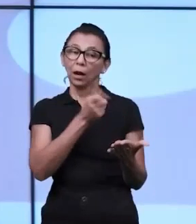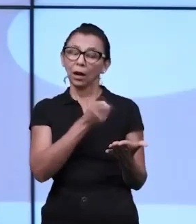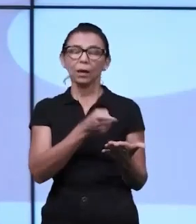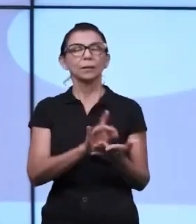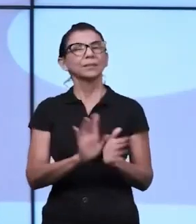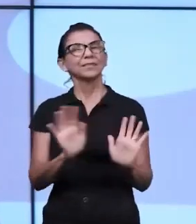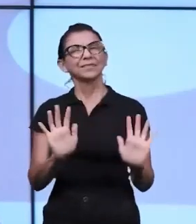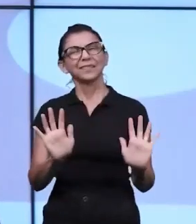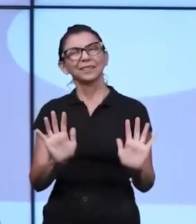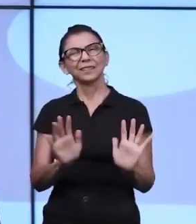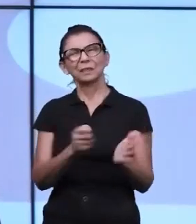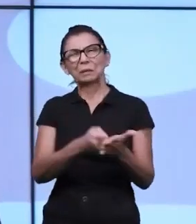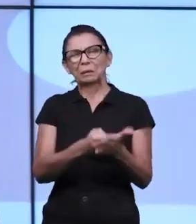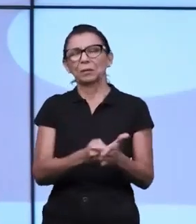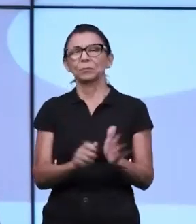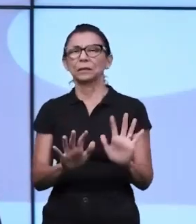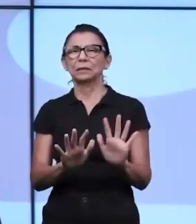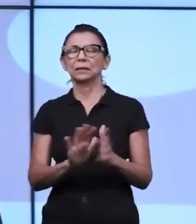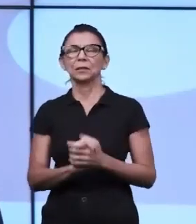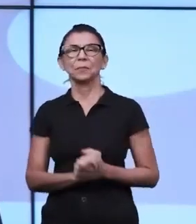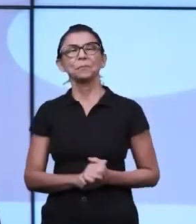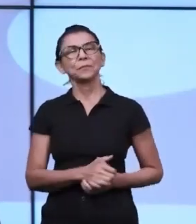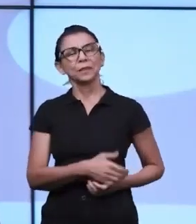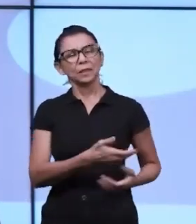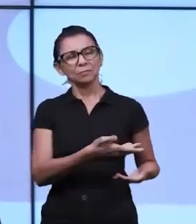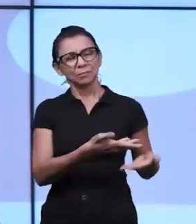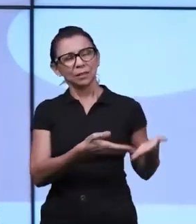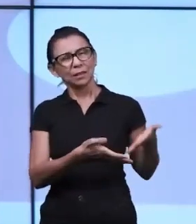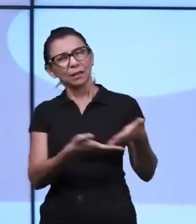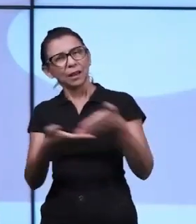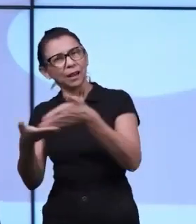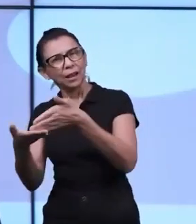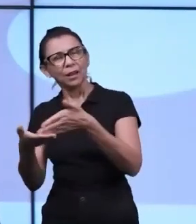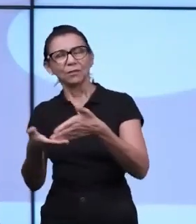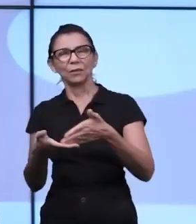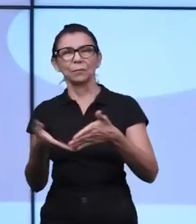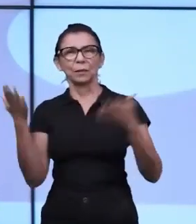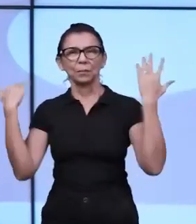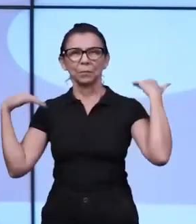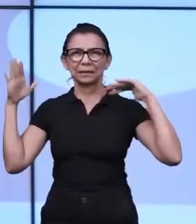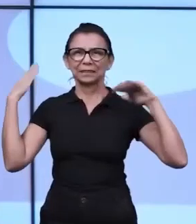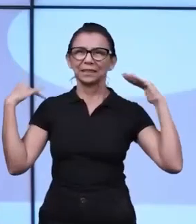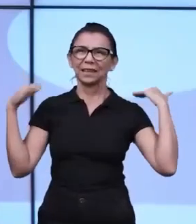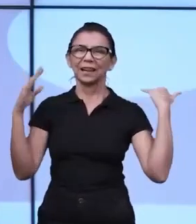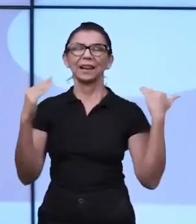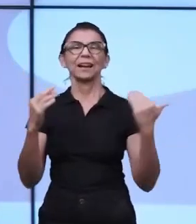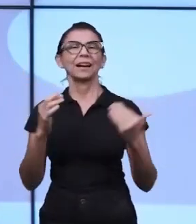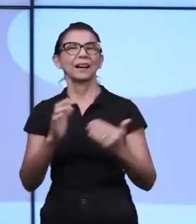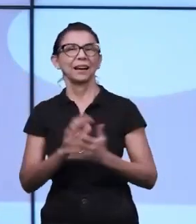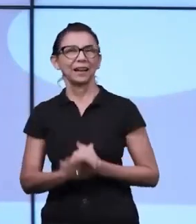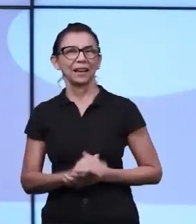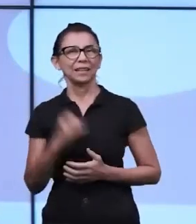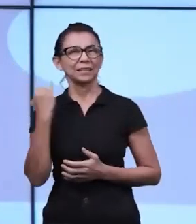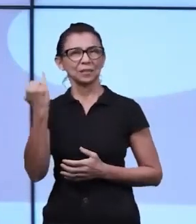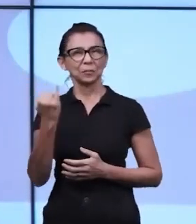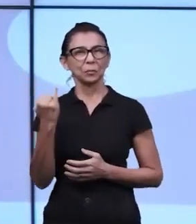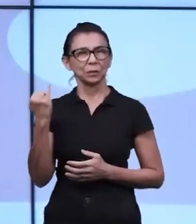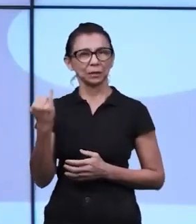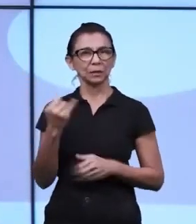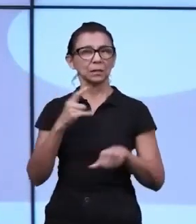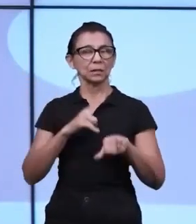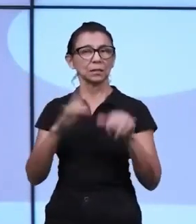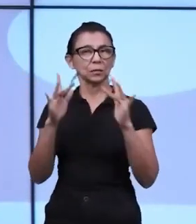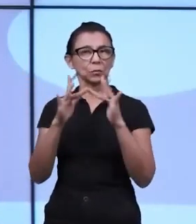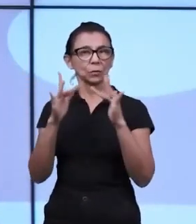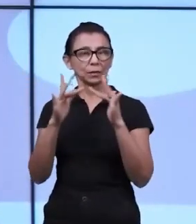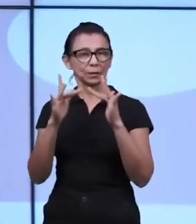passeios. Ainda que sejam coisas simples, mas as crianças precisam desse momento com os pais, precisam desse afeto,